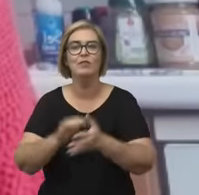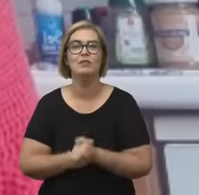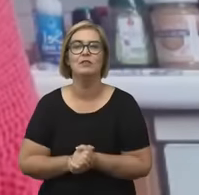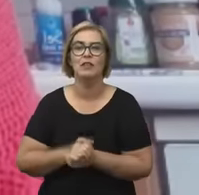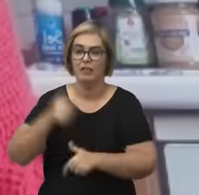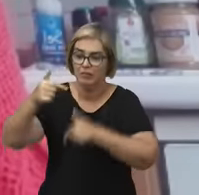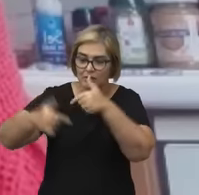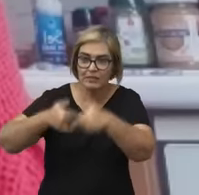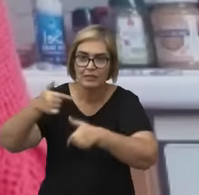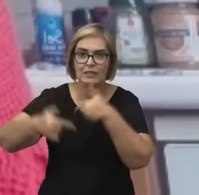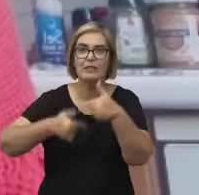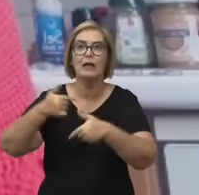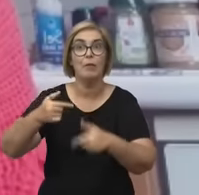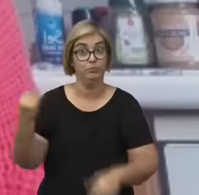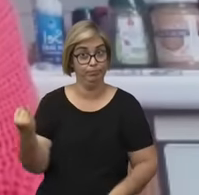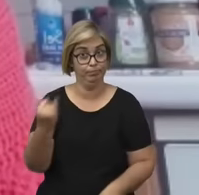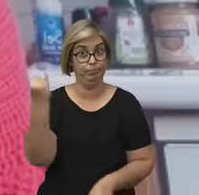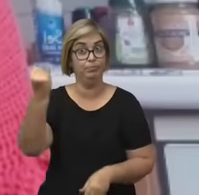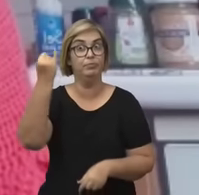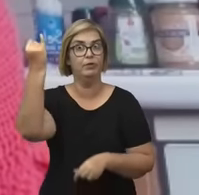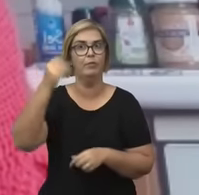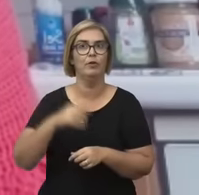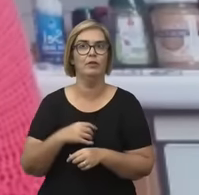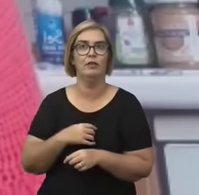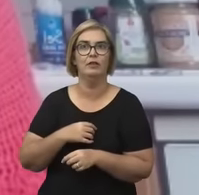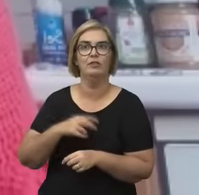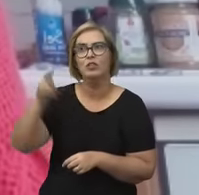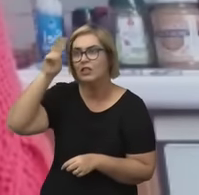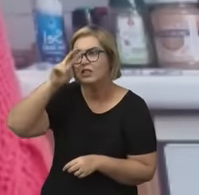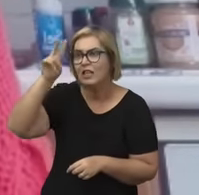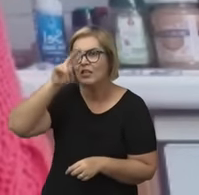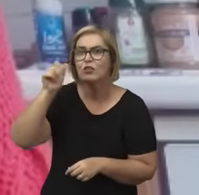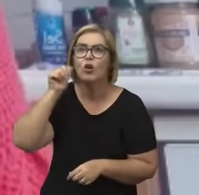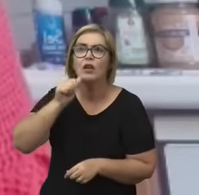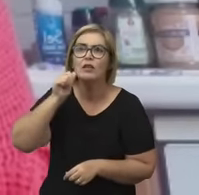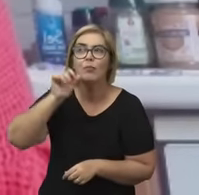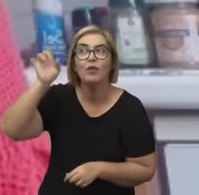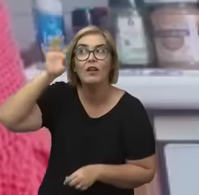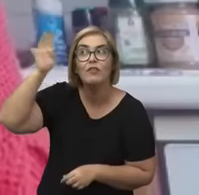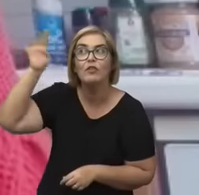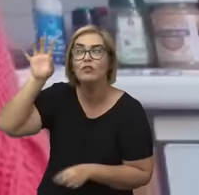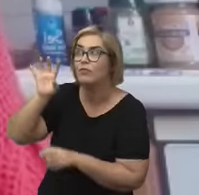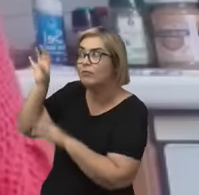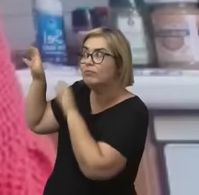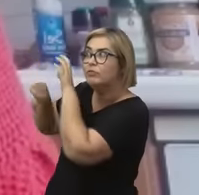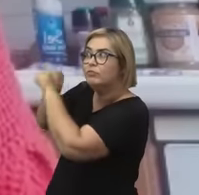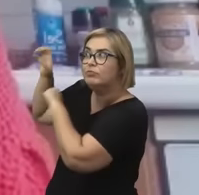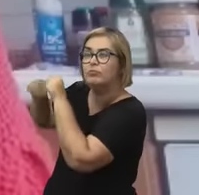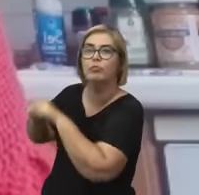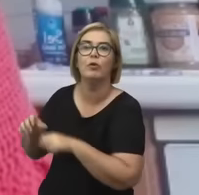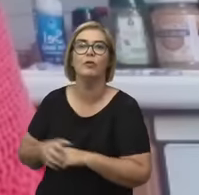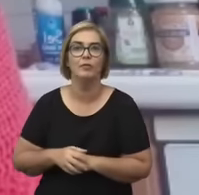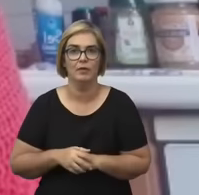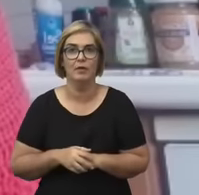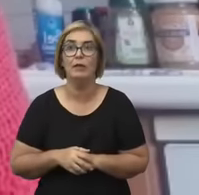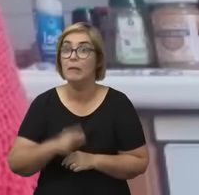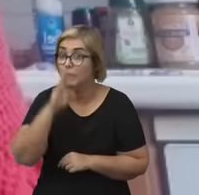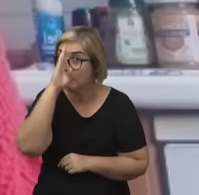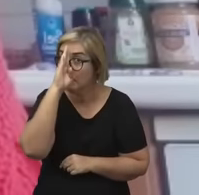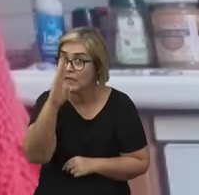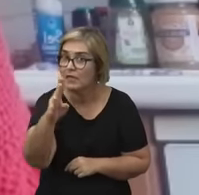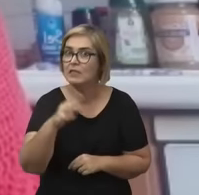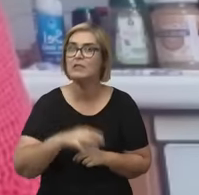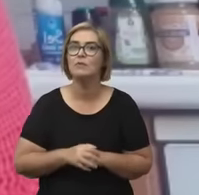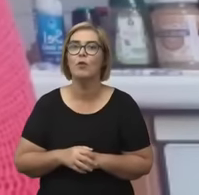trabalho importantíssimo de resgate das mulheres na história da filosofia e principalmente pelo seu trabalho com as